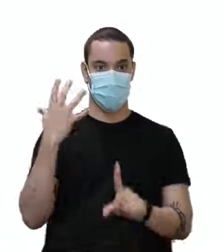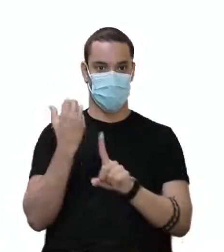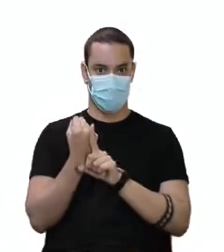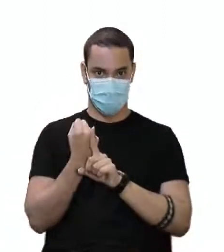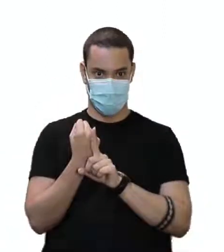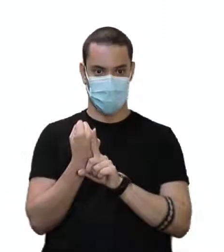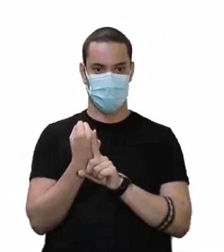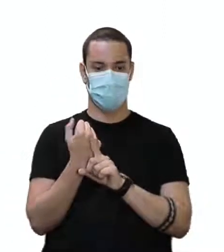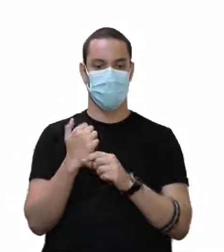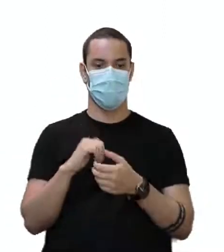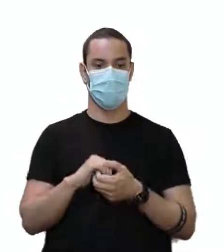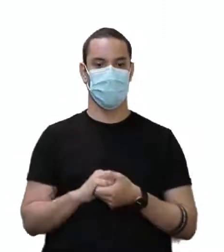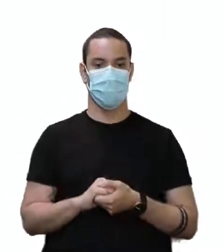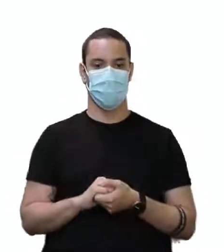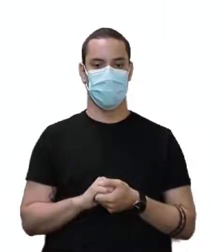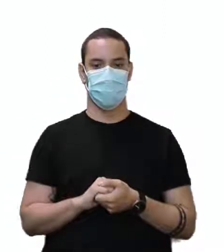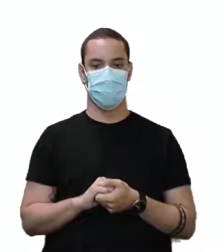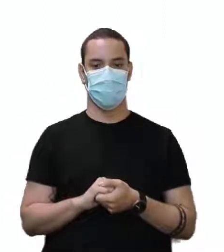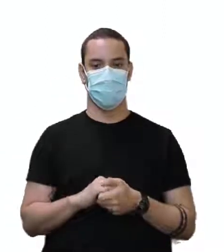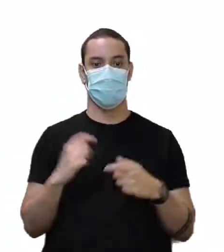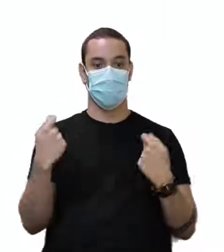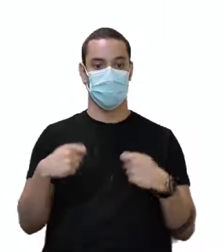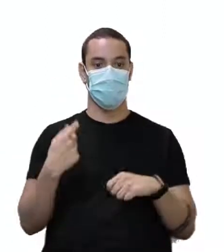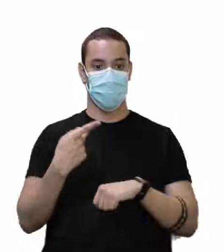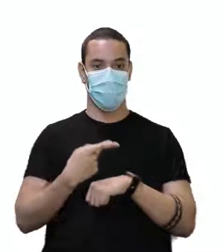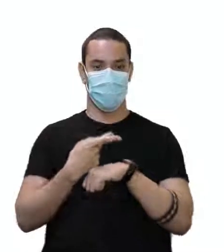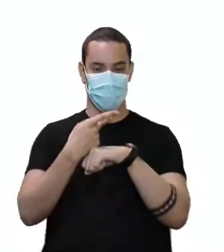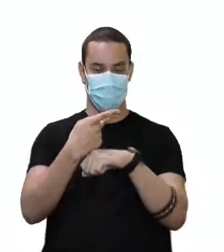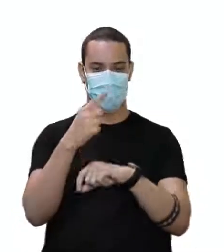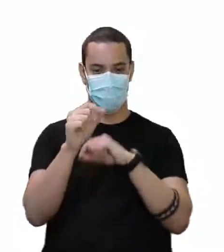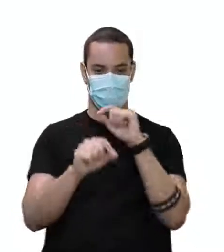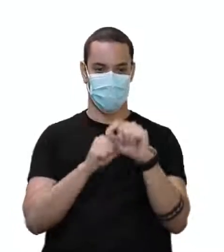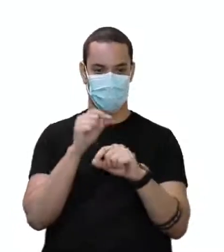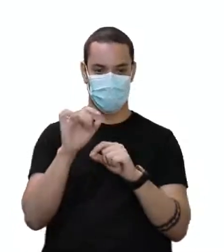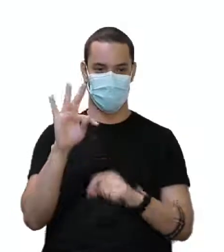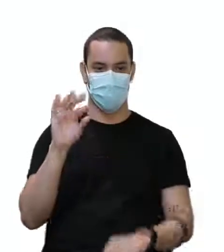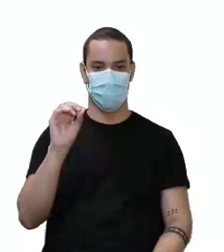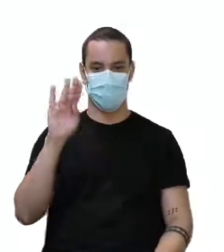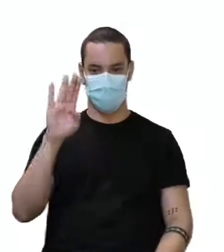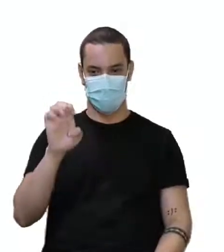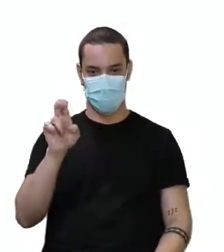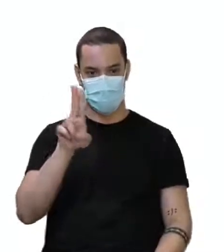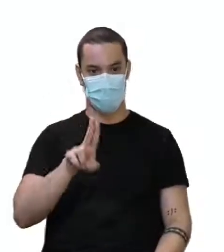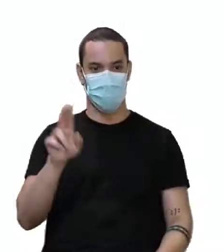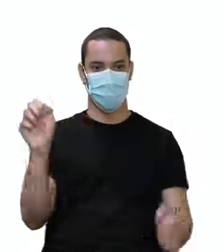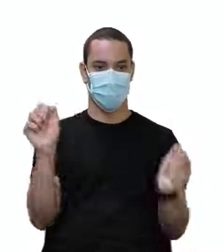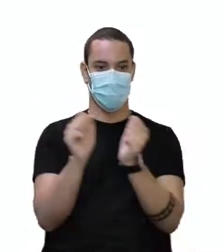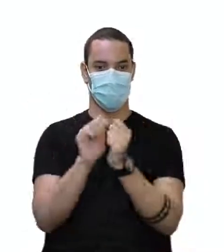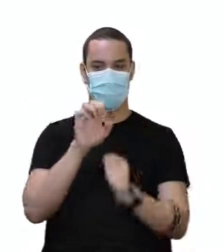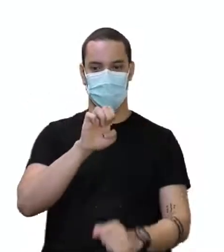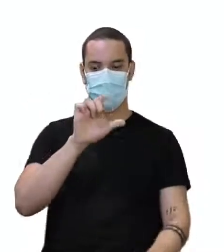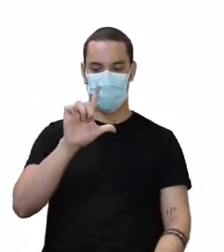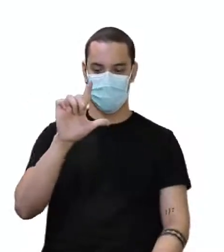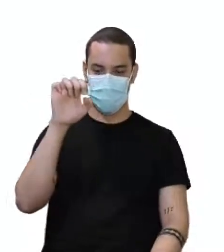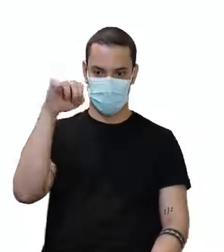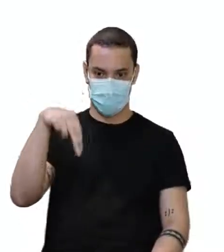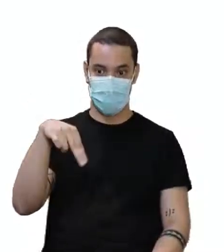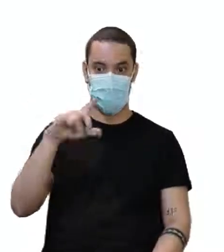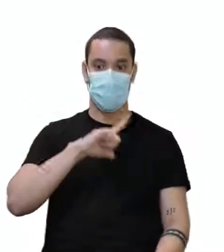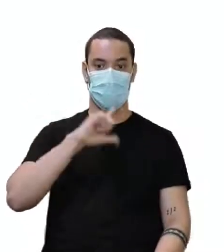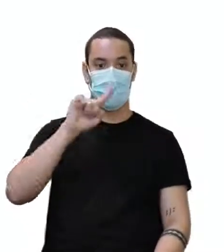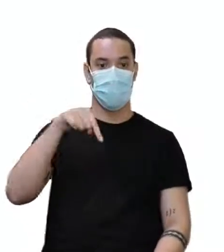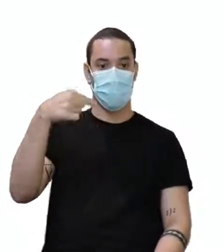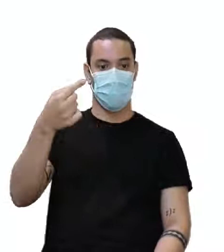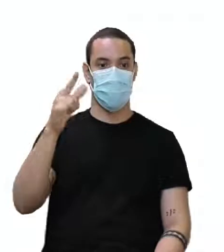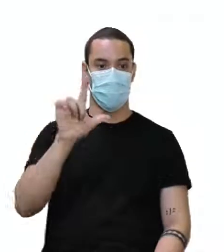Ellen é o sujeito da oração. Então, eu preciso procurar o quê? O to be que vai ser usado com a Ellen. Eu tenho logo depois a